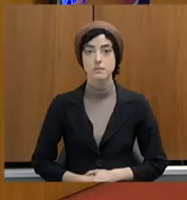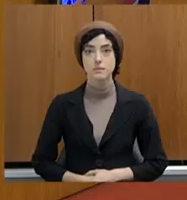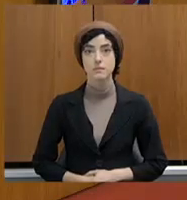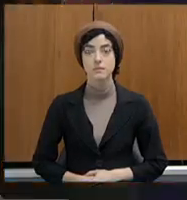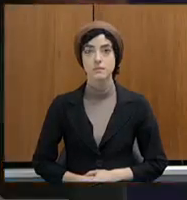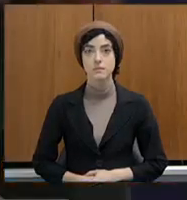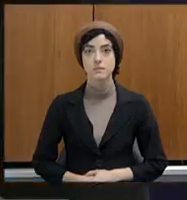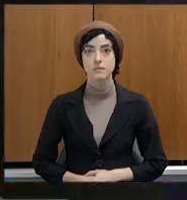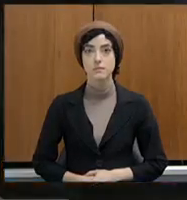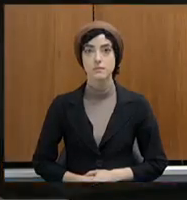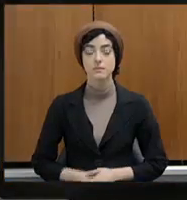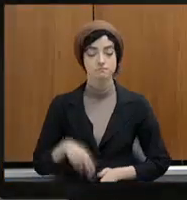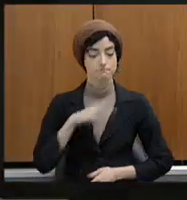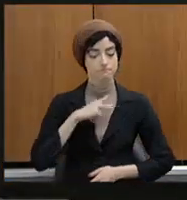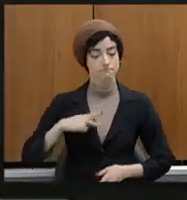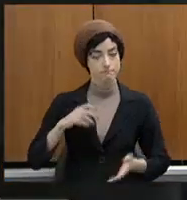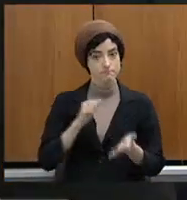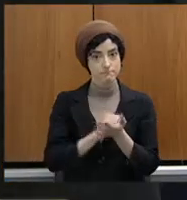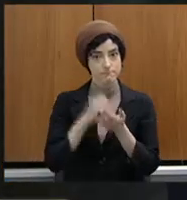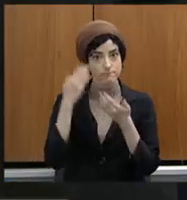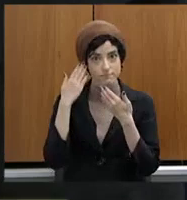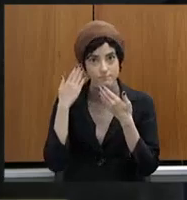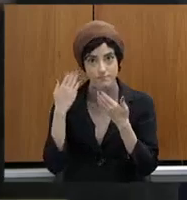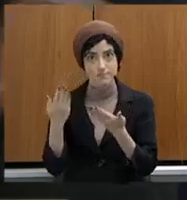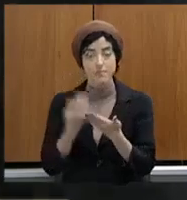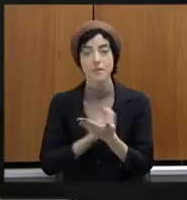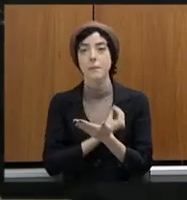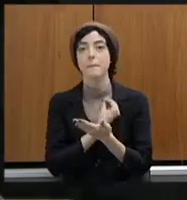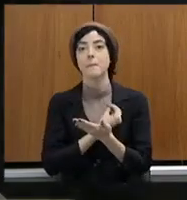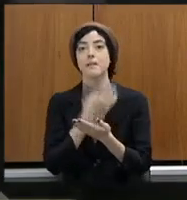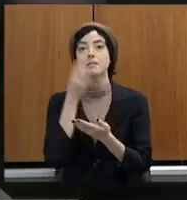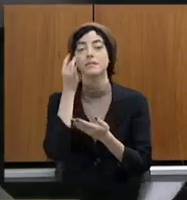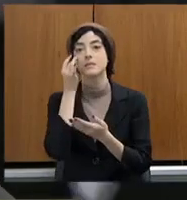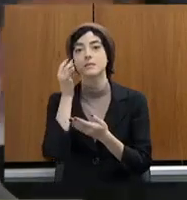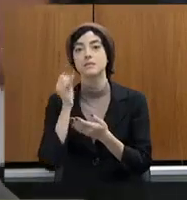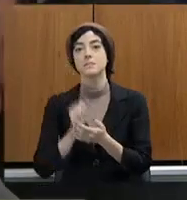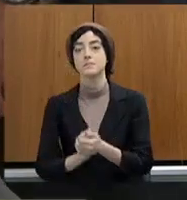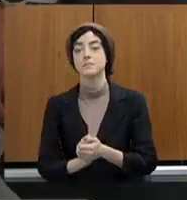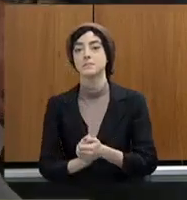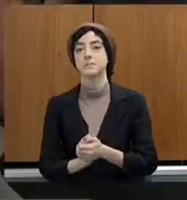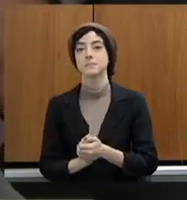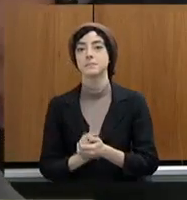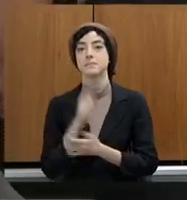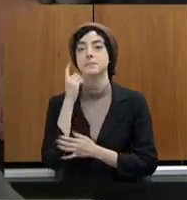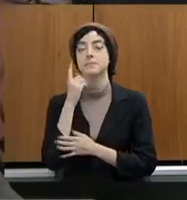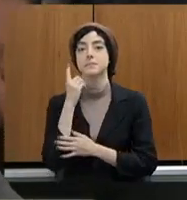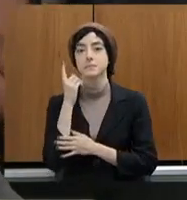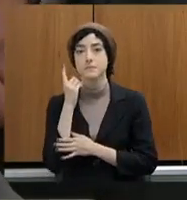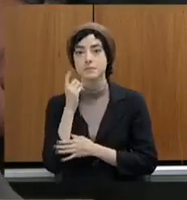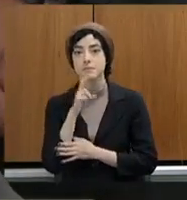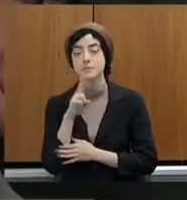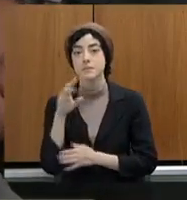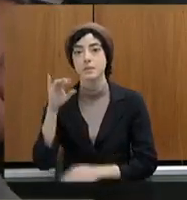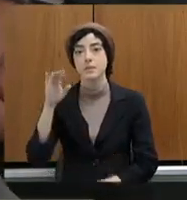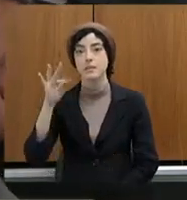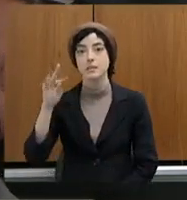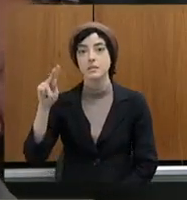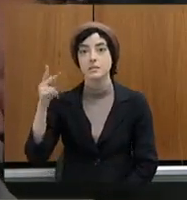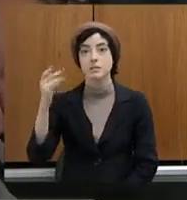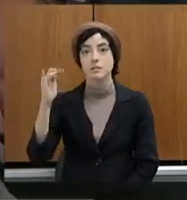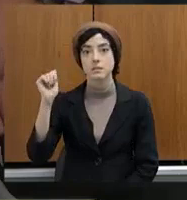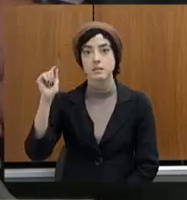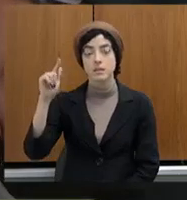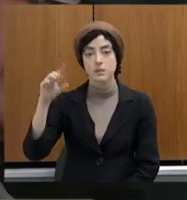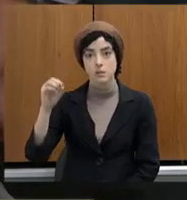presidência registra e agradece as seguintes presenças do doutor Tiago Rocha Ferreira, gerente do plantão